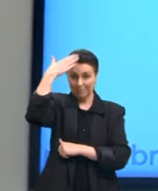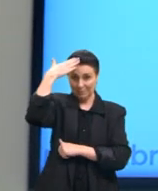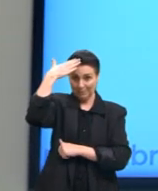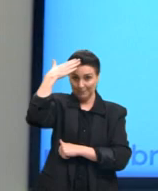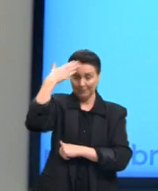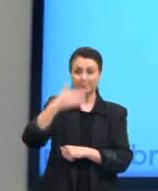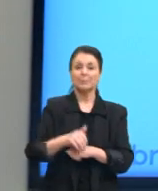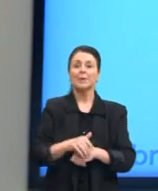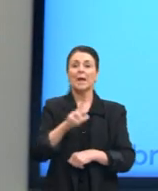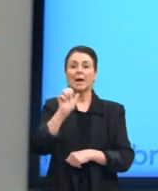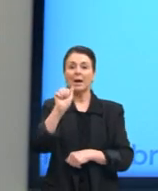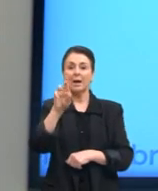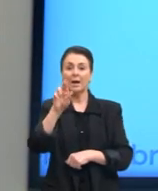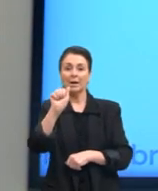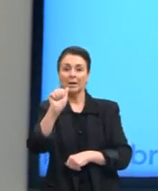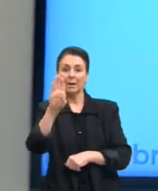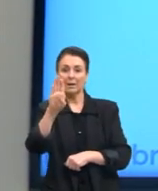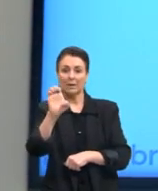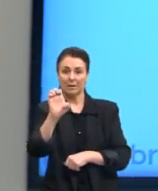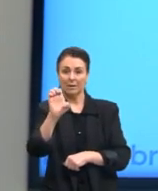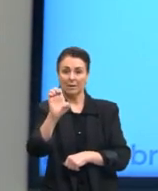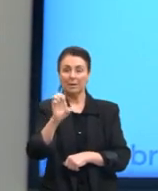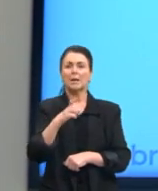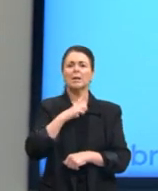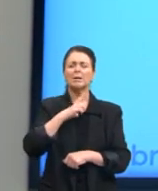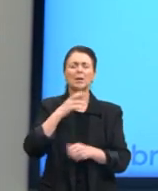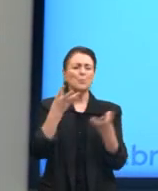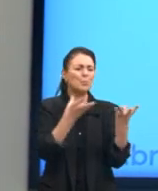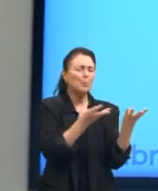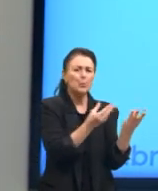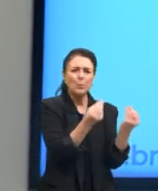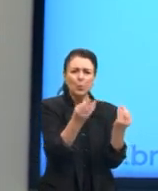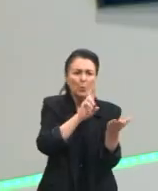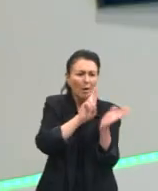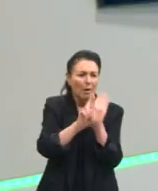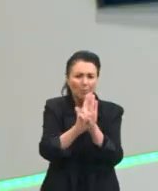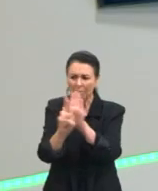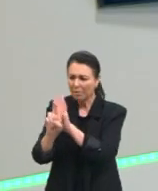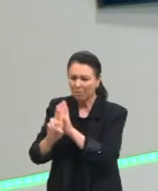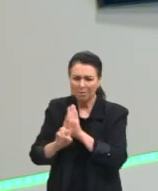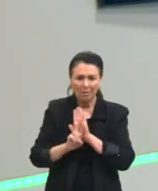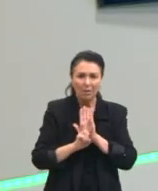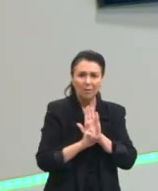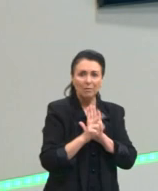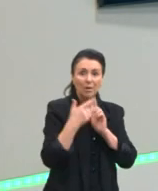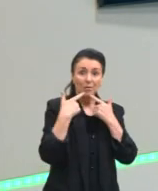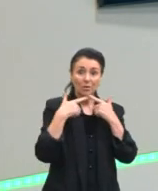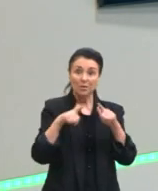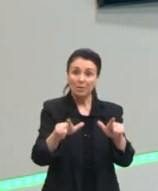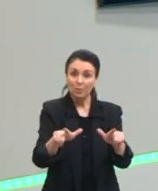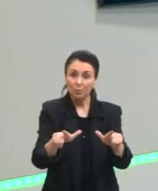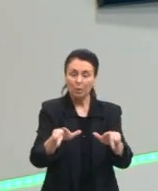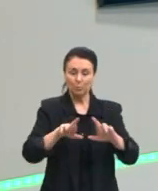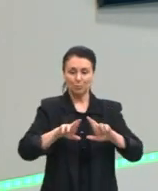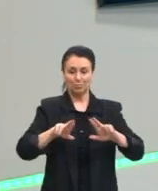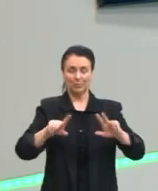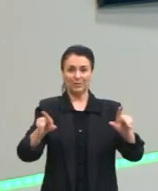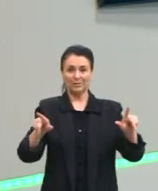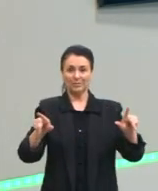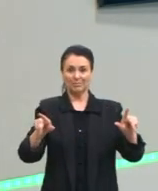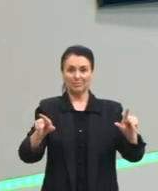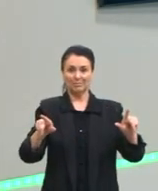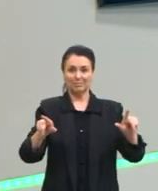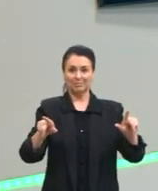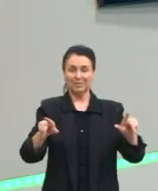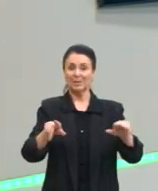tem uma diversa representatividade de línguas diferentes. Isso nos leva a crer o